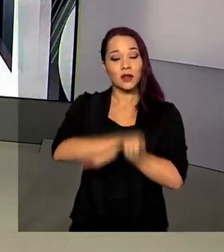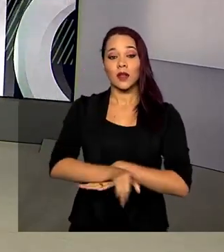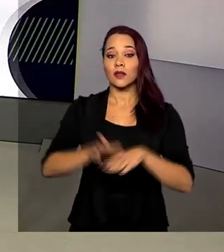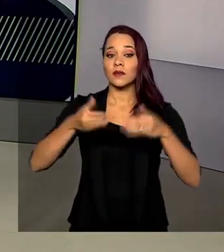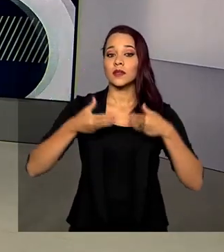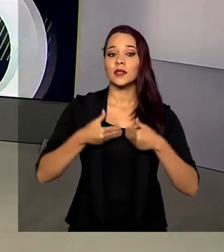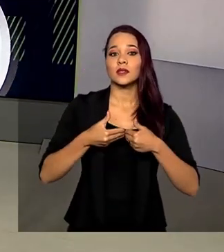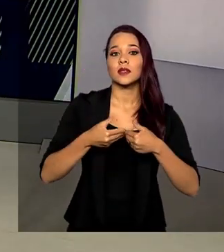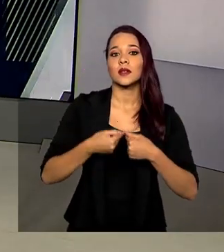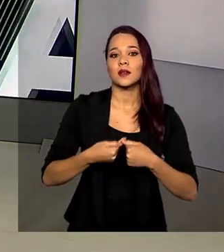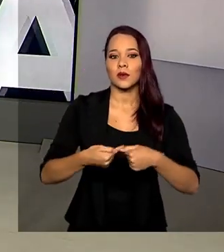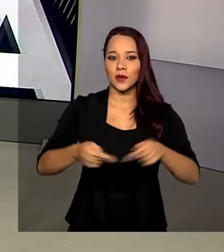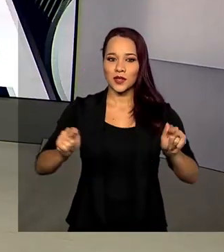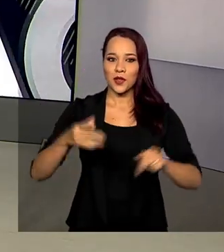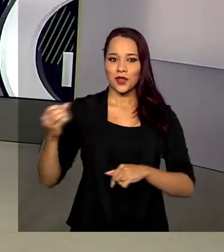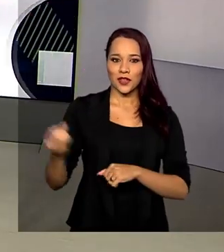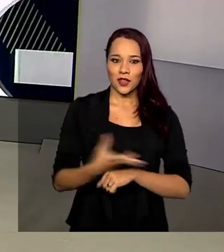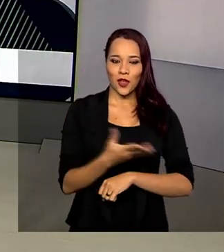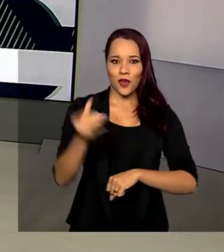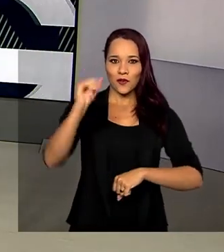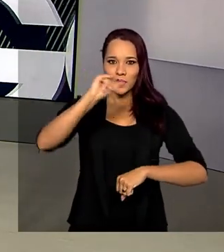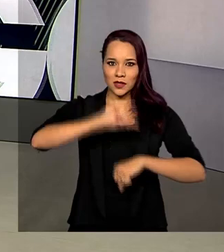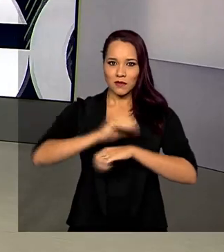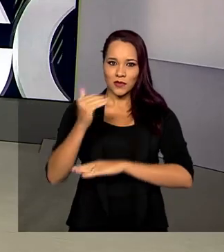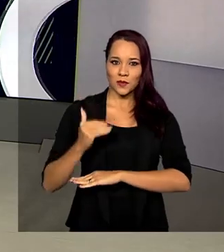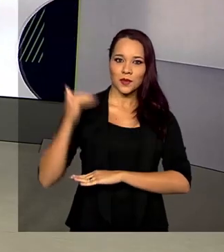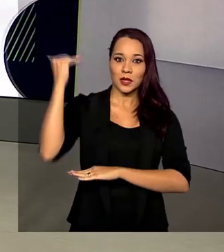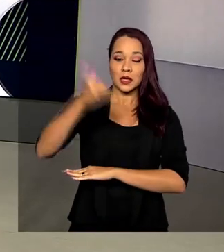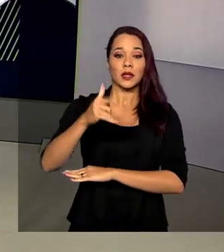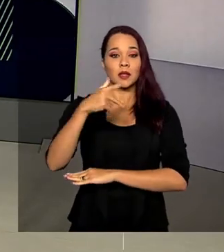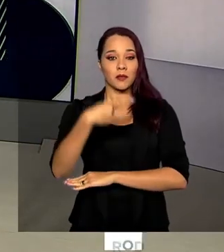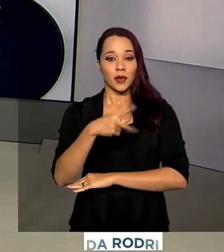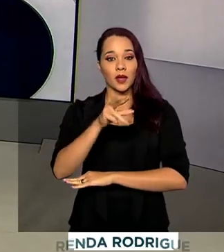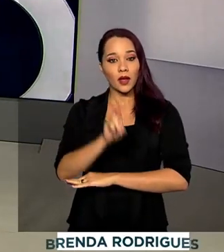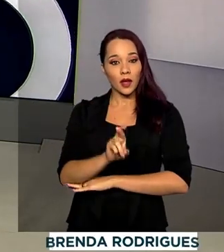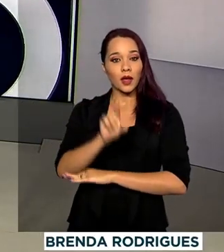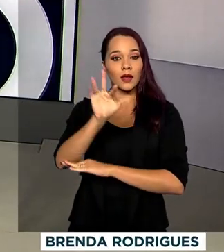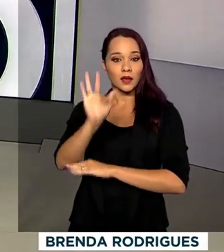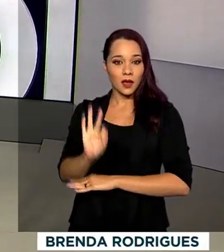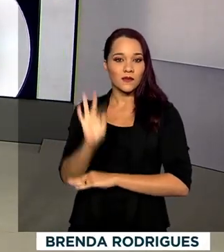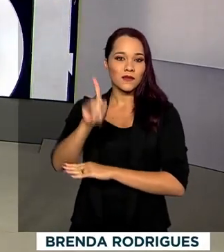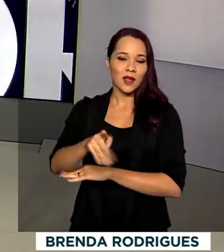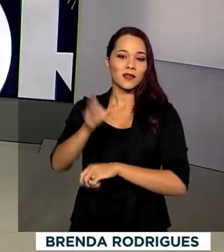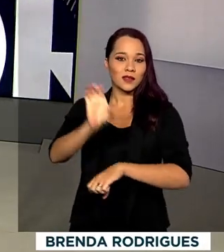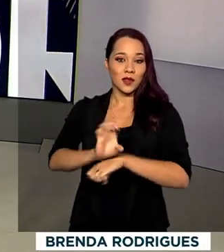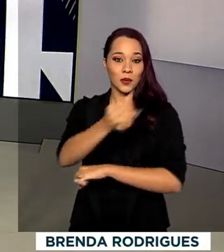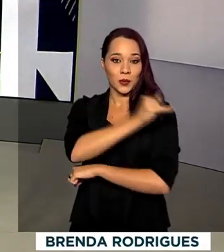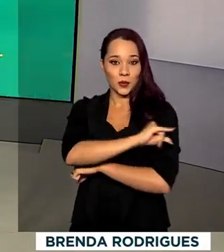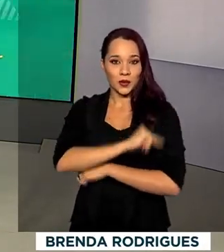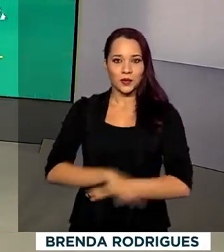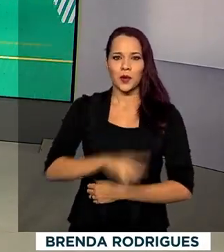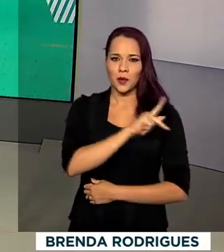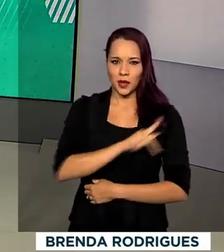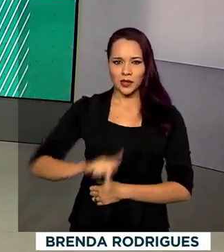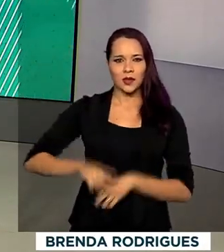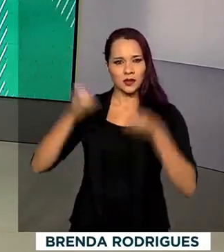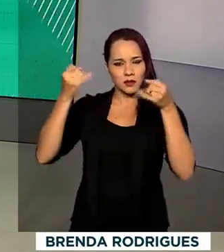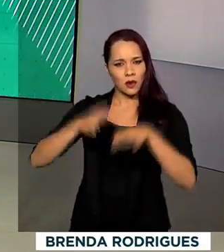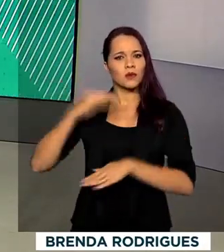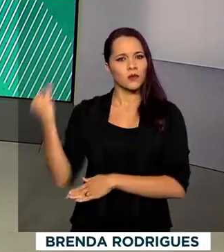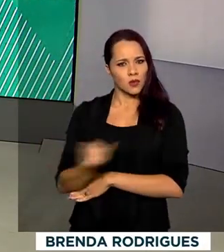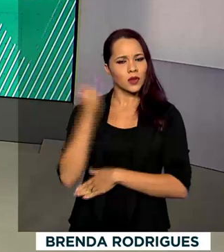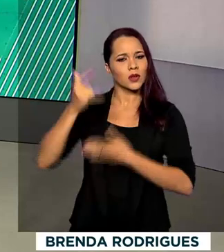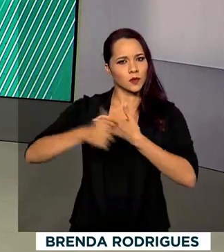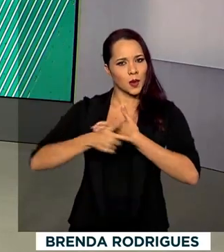cerimônia de inauguração da nova superintendência da Polícia Rodoviária Federal no Rio de Janeiro. O presidente falou do importante